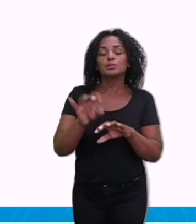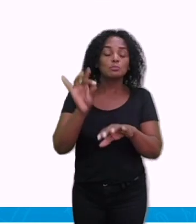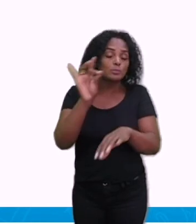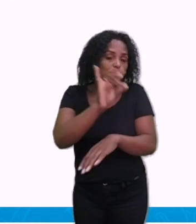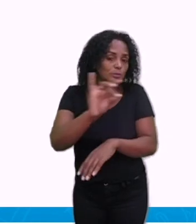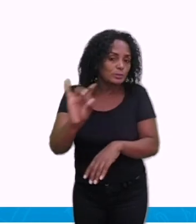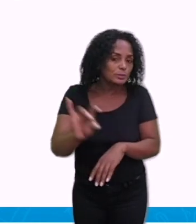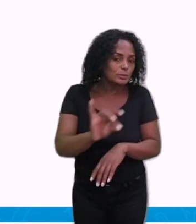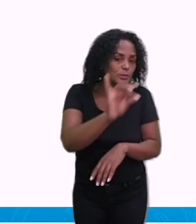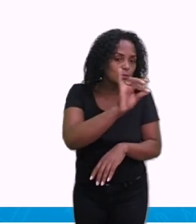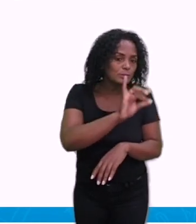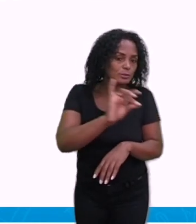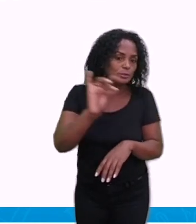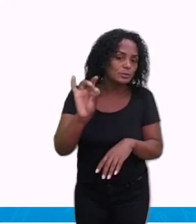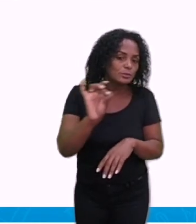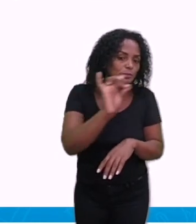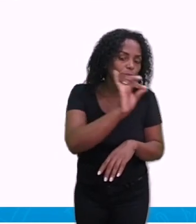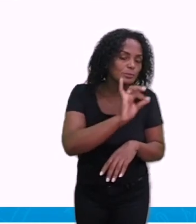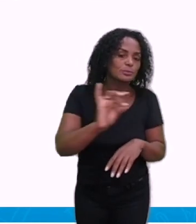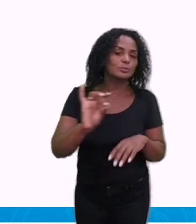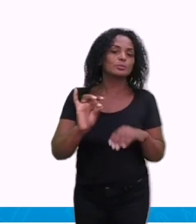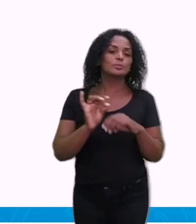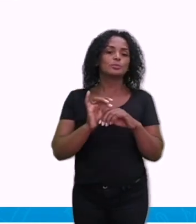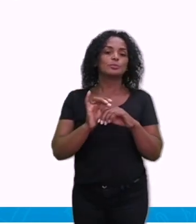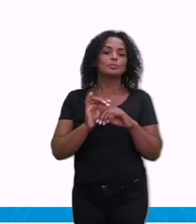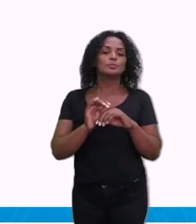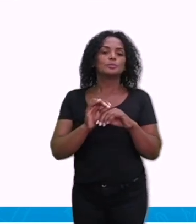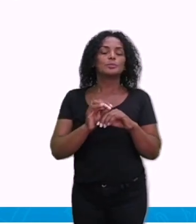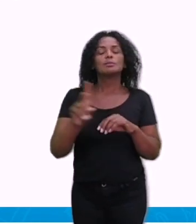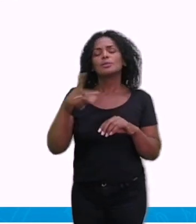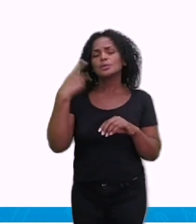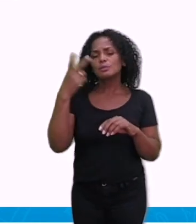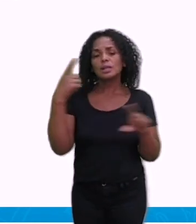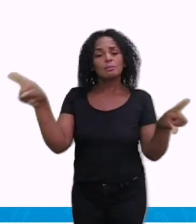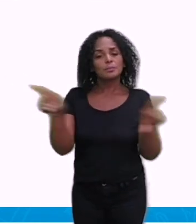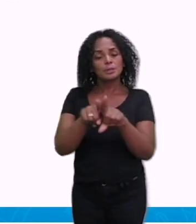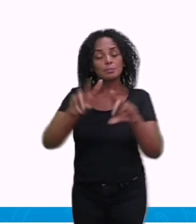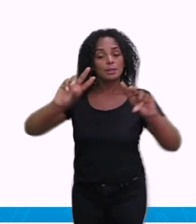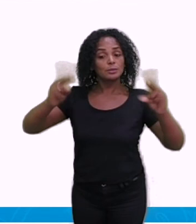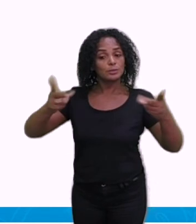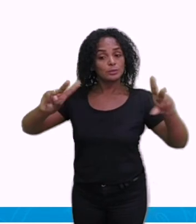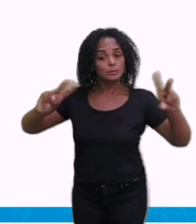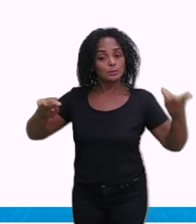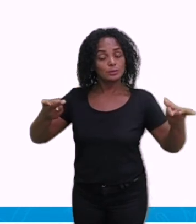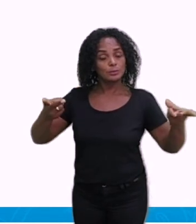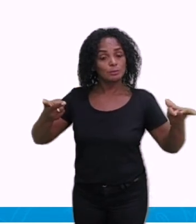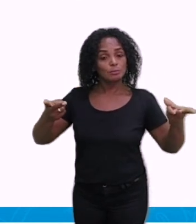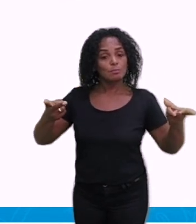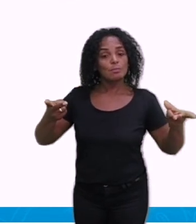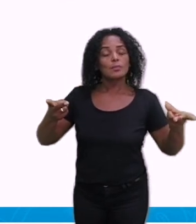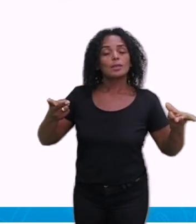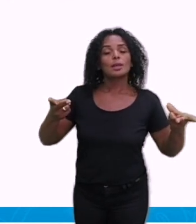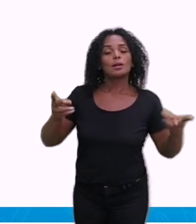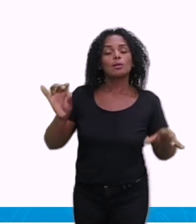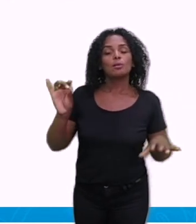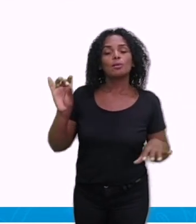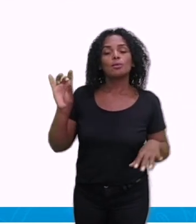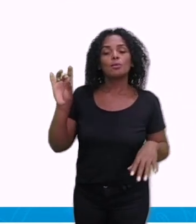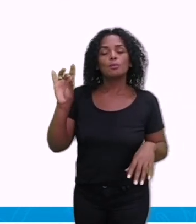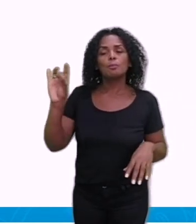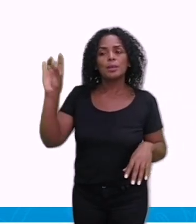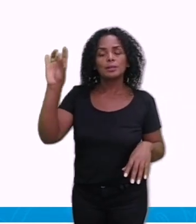mosquito, o Aedes aegypti. Nós falamos também a diferença entre um pernilongue e o Aedes